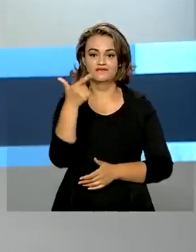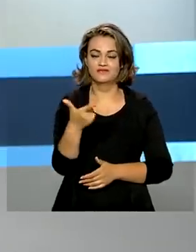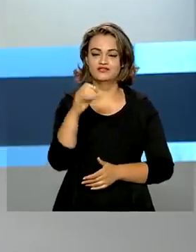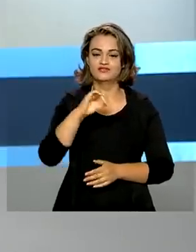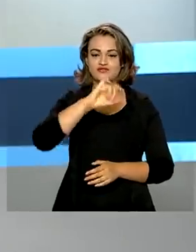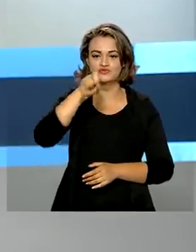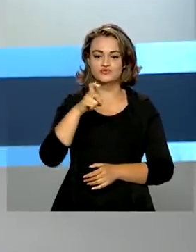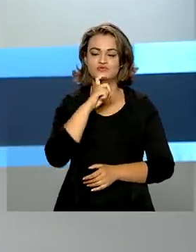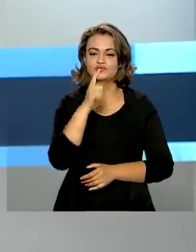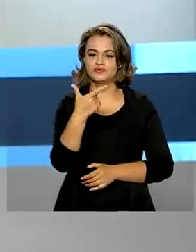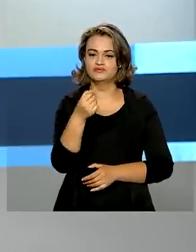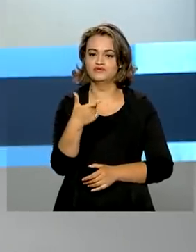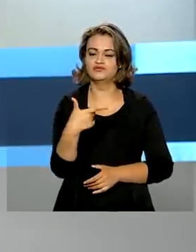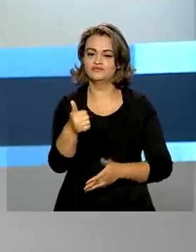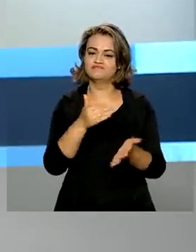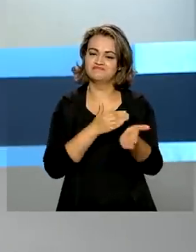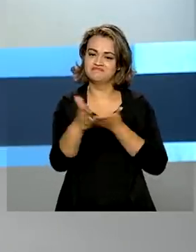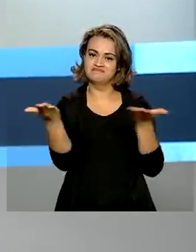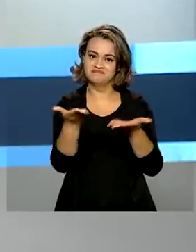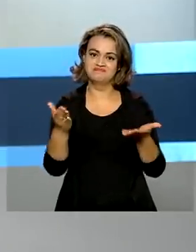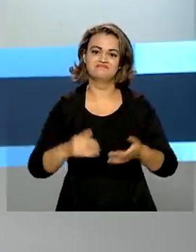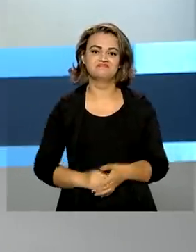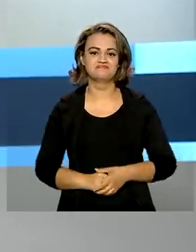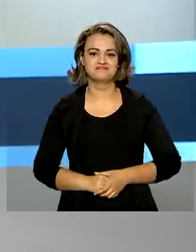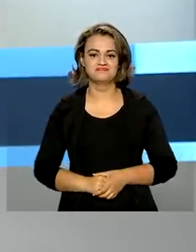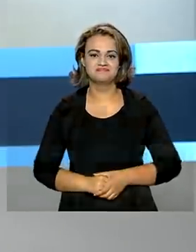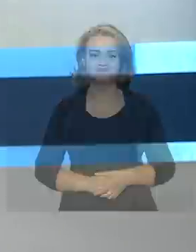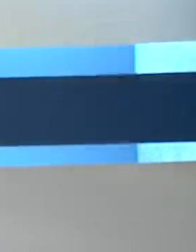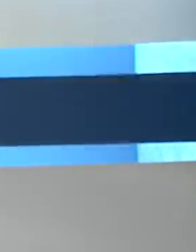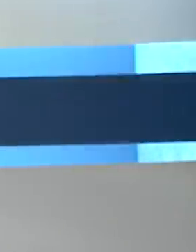de julho de 2021, o Brasil em Dia está no ar.